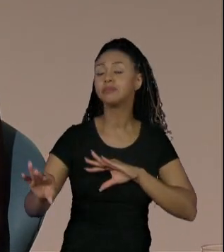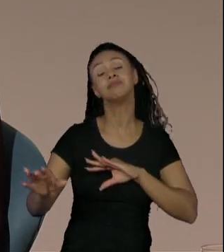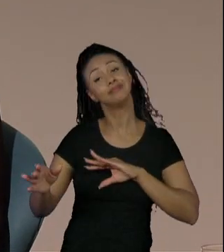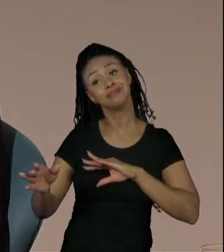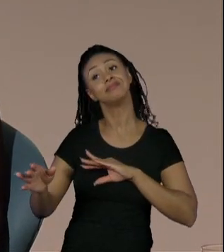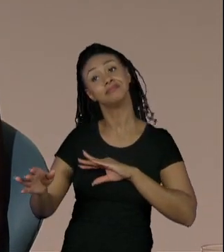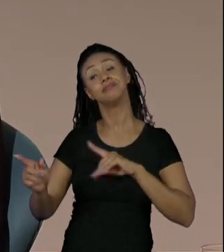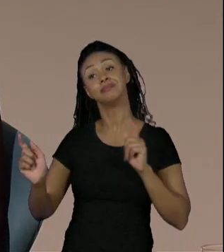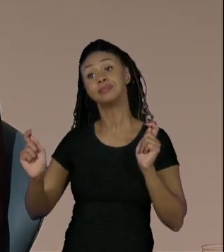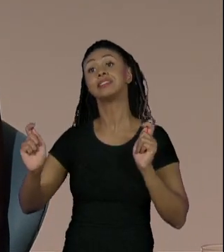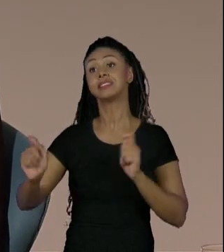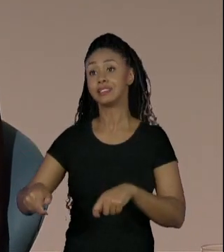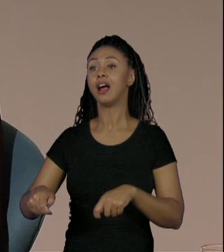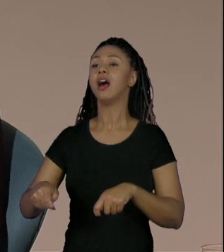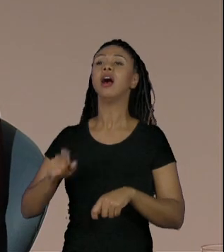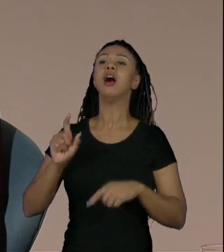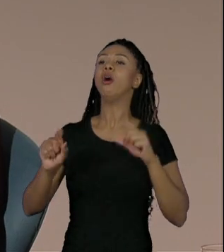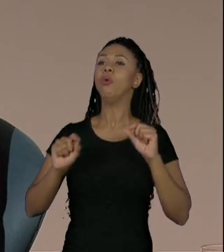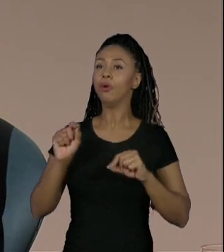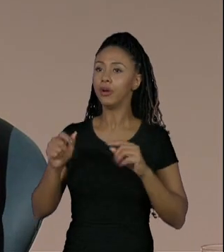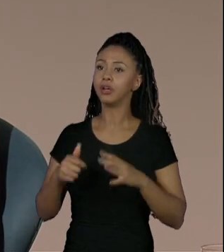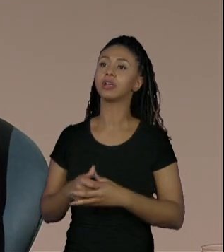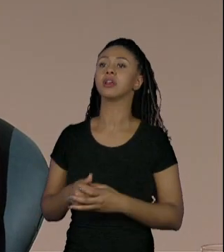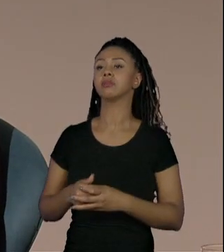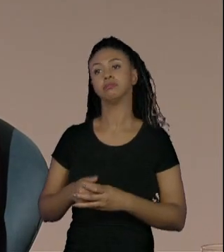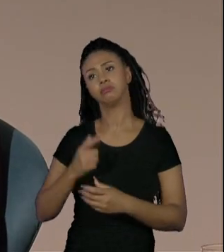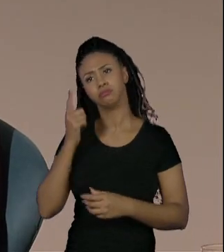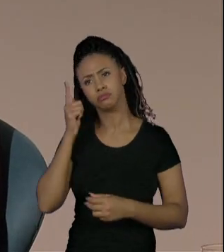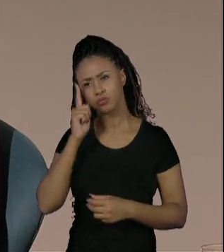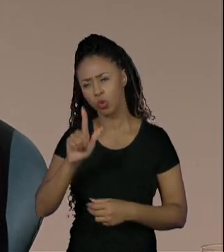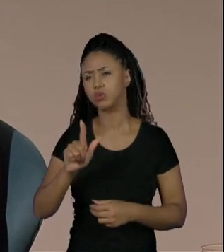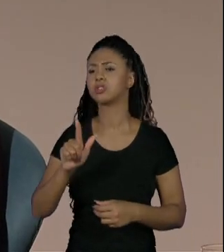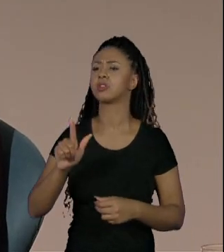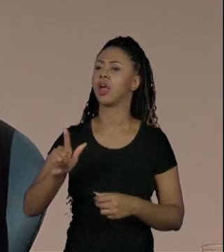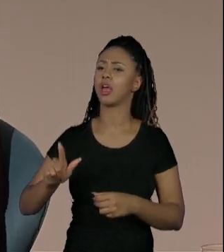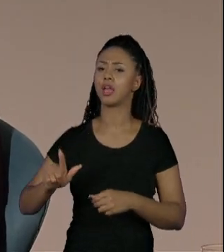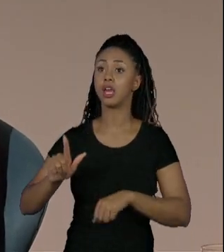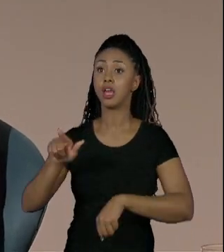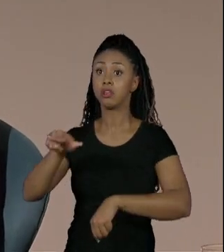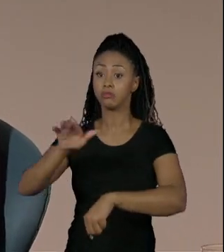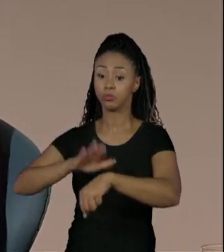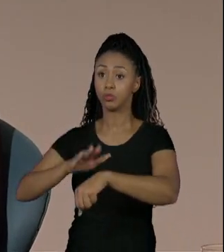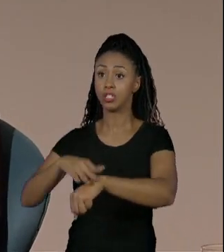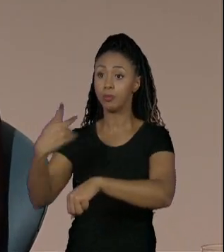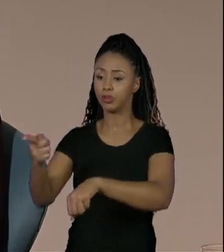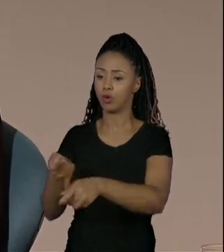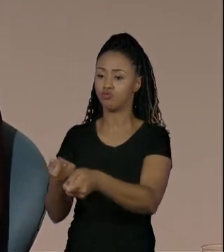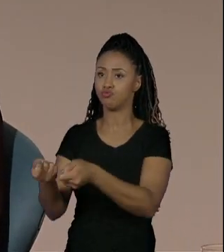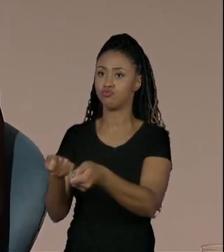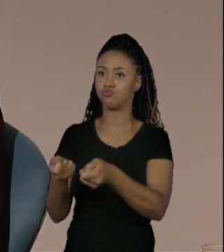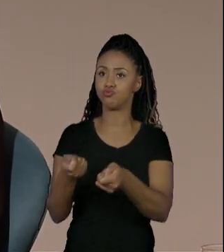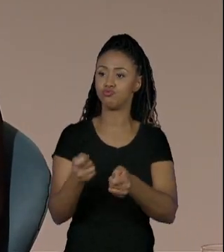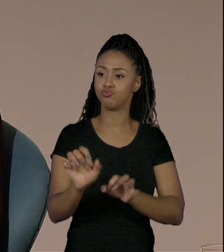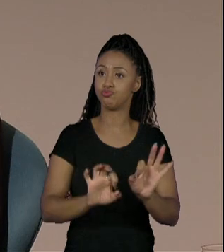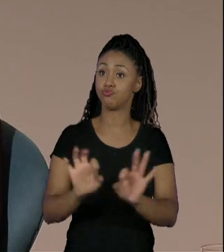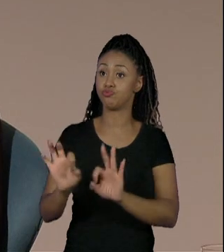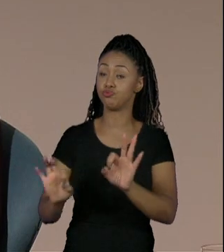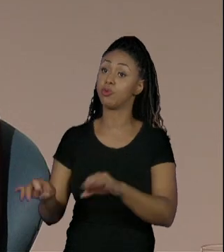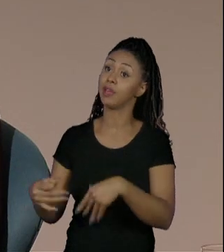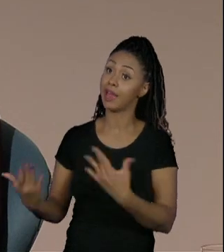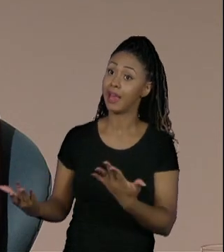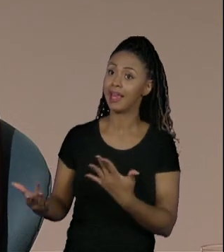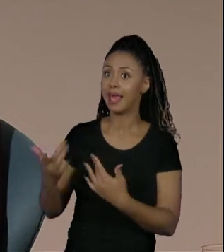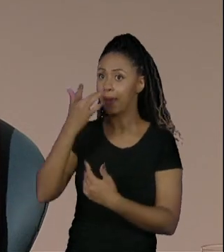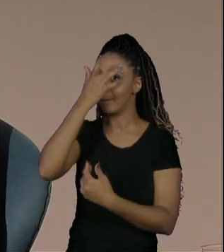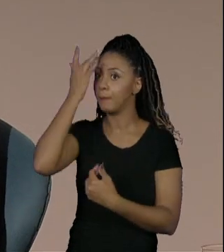consegue, né? Além de desenvolver toda a autonomia, você consegue fazer a sua gestão do tempo. E aí, eu diria que o tecnólogo vai ser